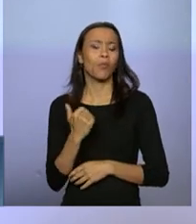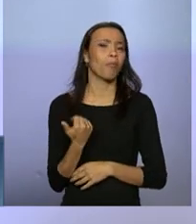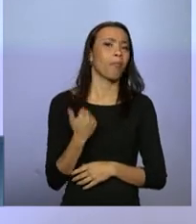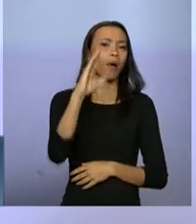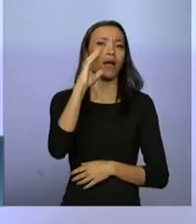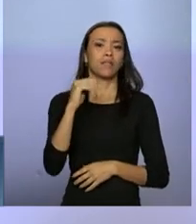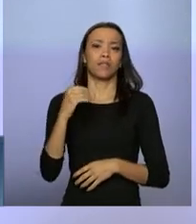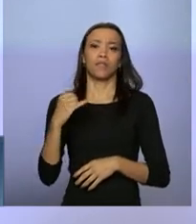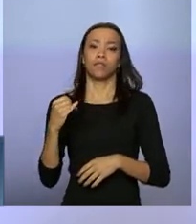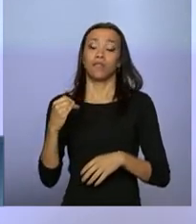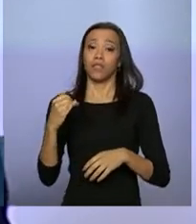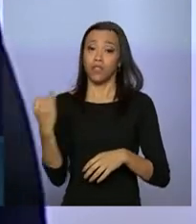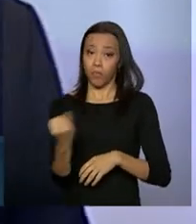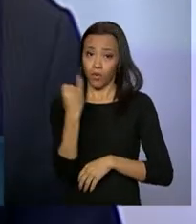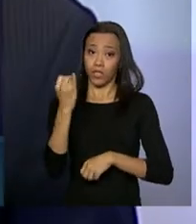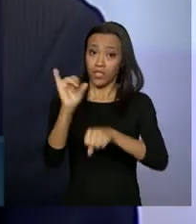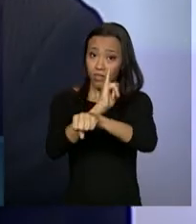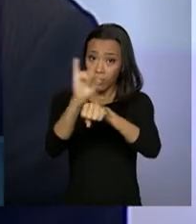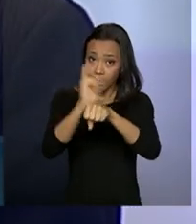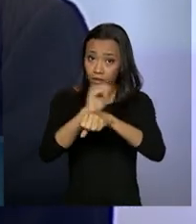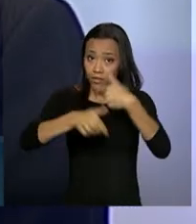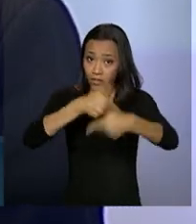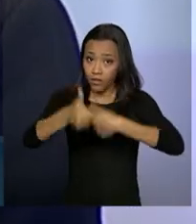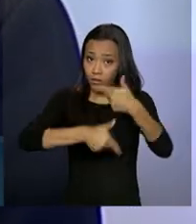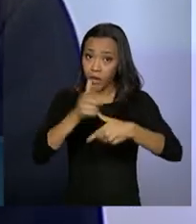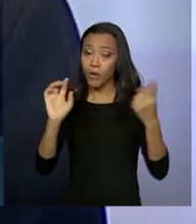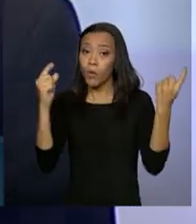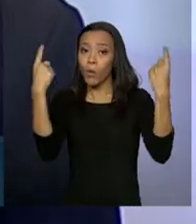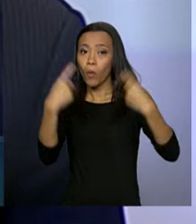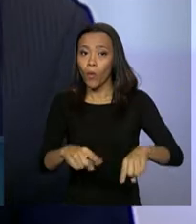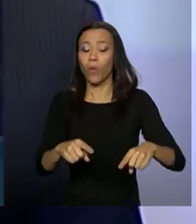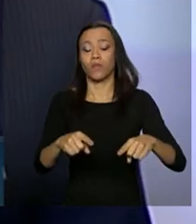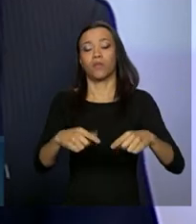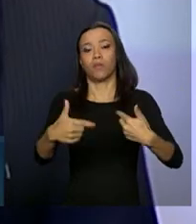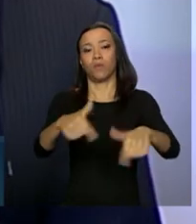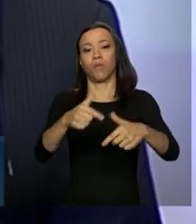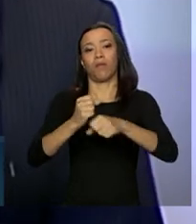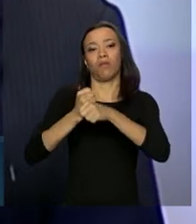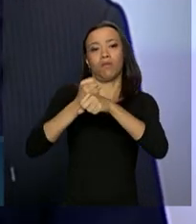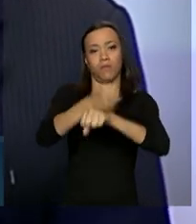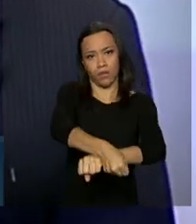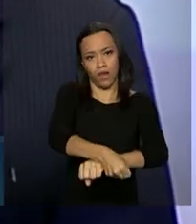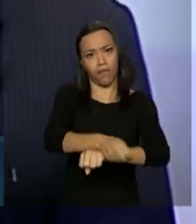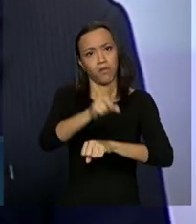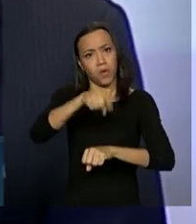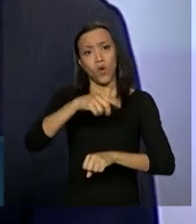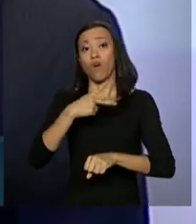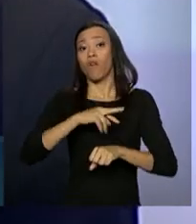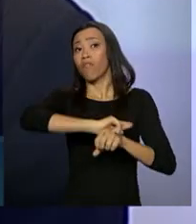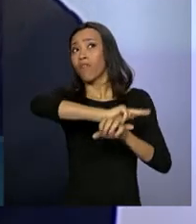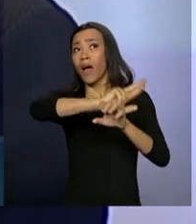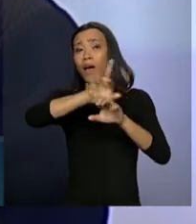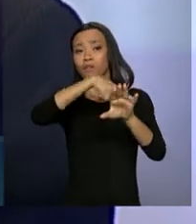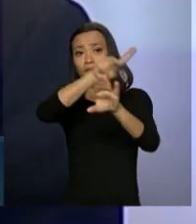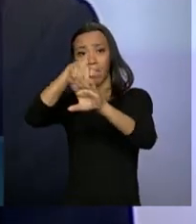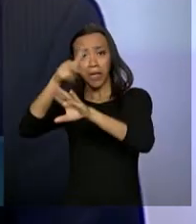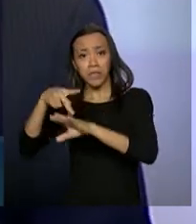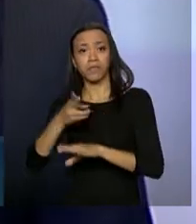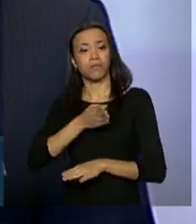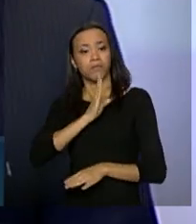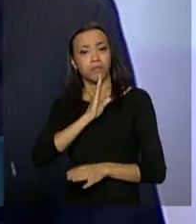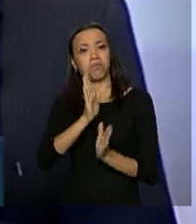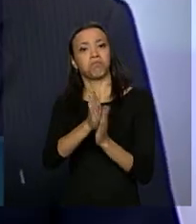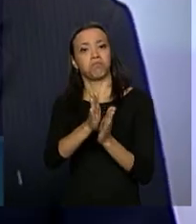combate ao trabalho análogo ao trabalho escravo. É um reconhecimento de todos os países que constituem, por exemplo,